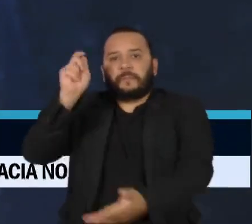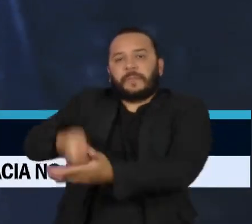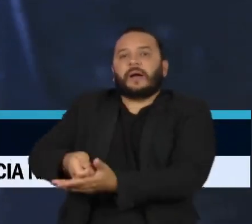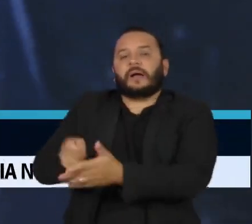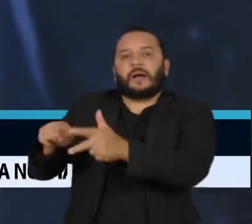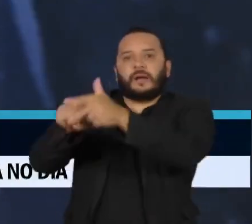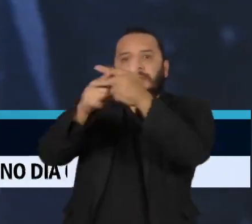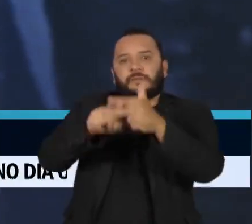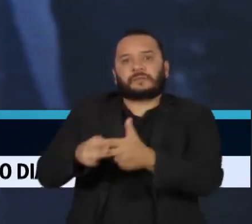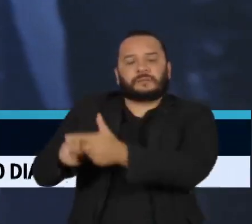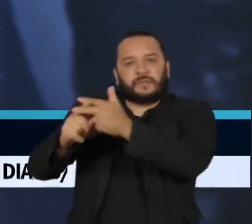para restaurar o prédio do Congresso.